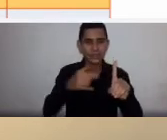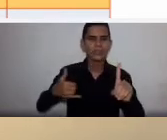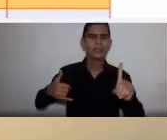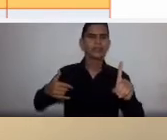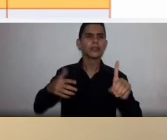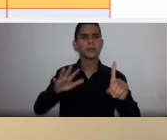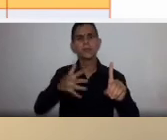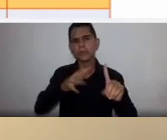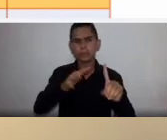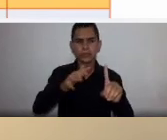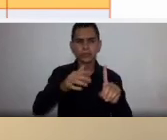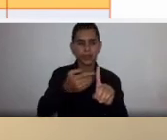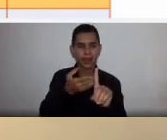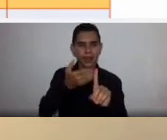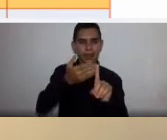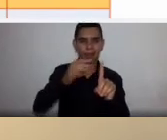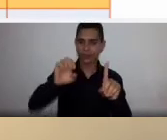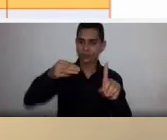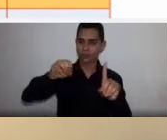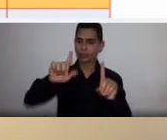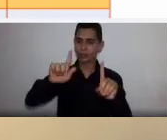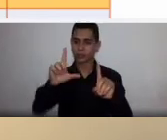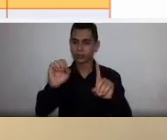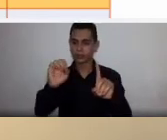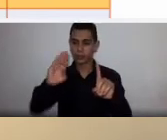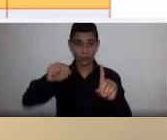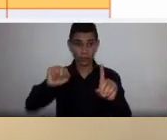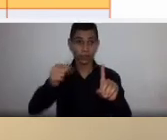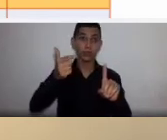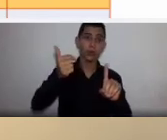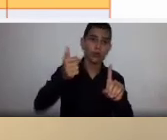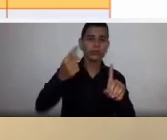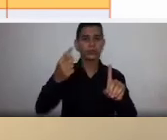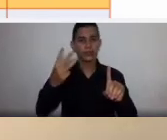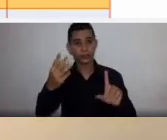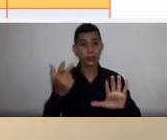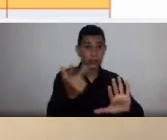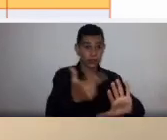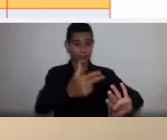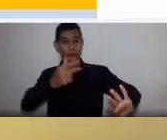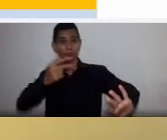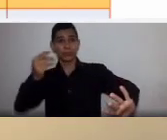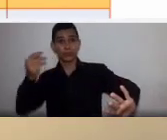quase 13 de hemoglobina, e nós fizemos hemodiluição a ponto de deixar